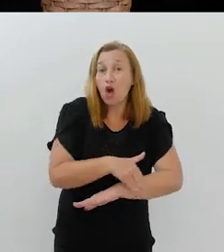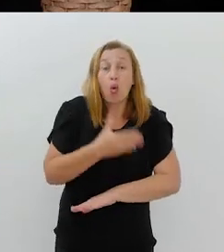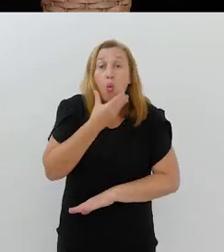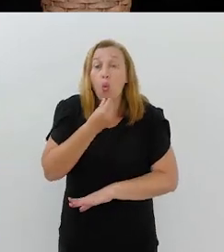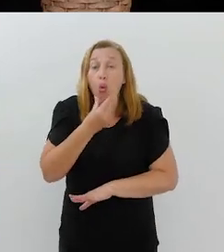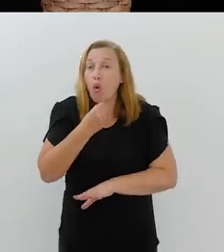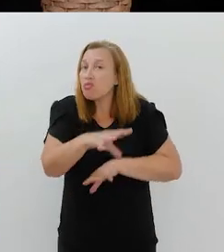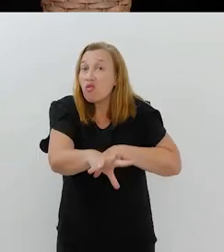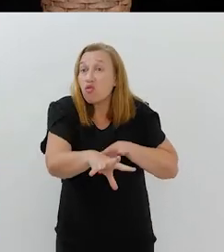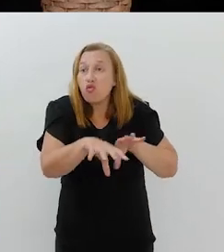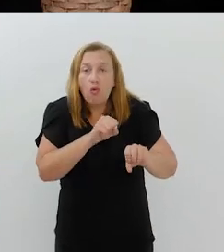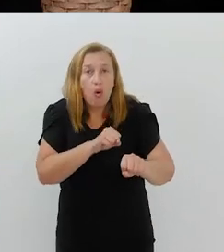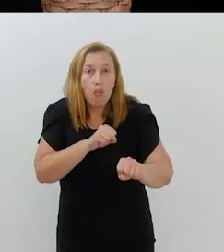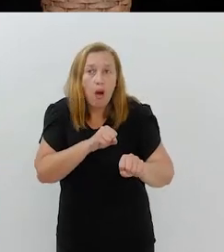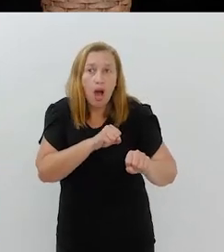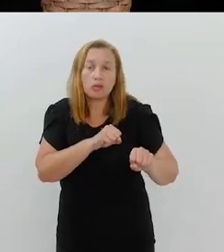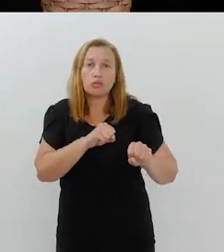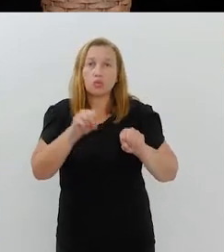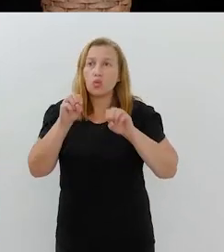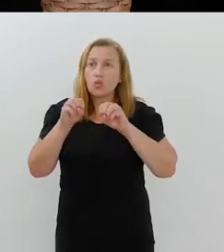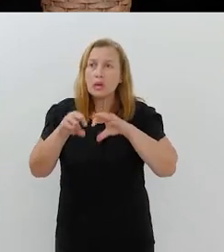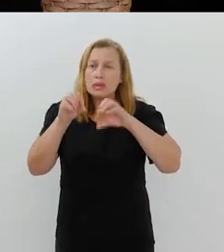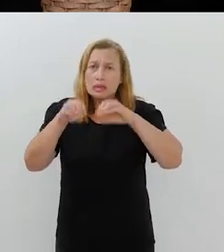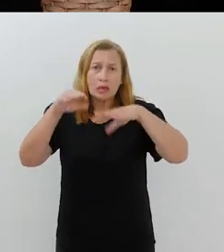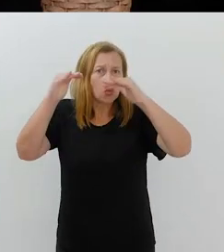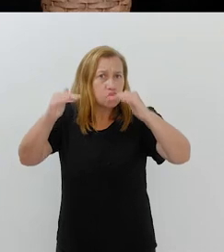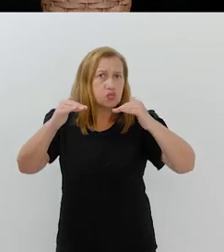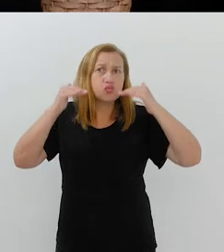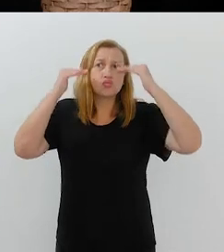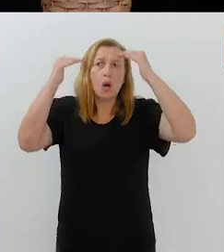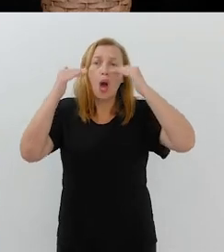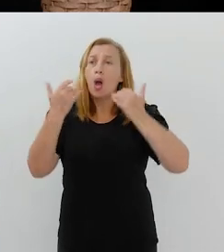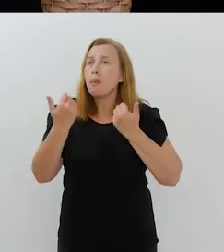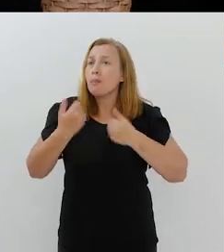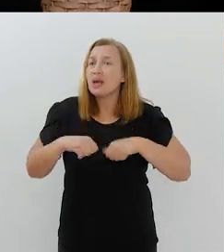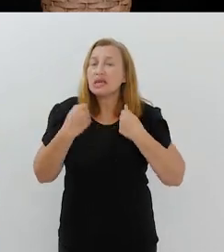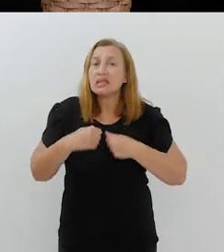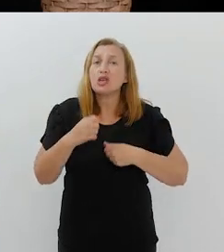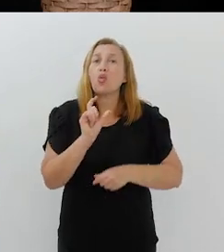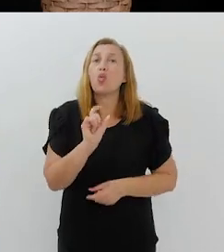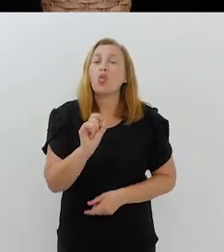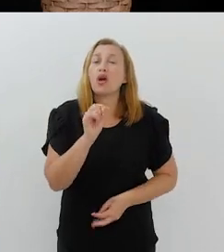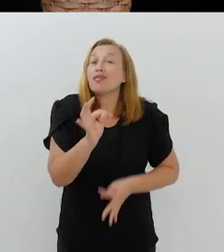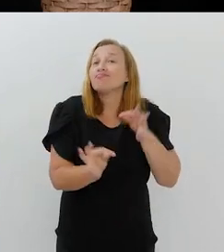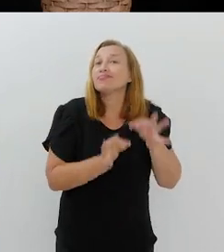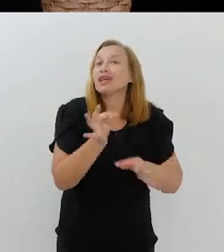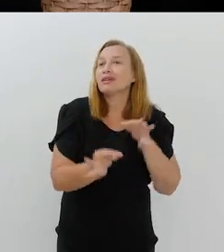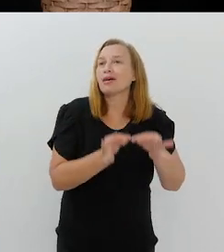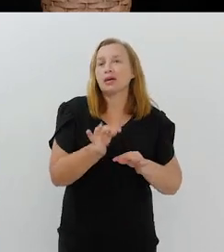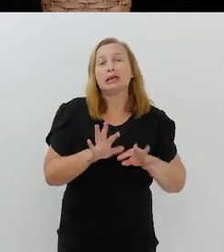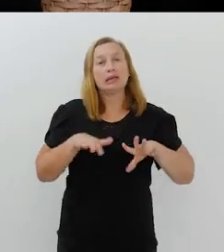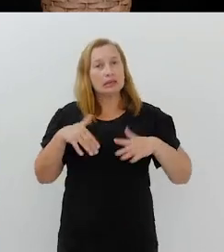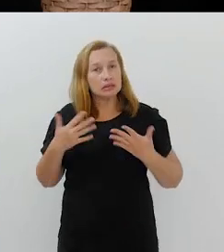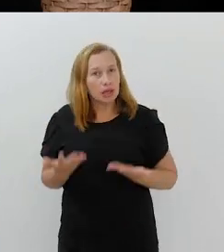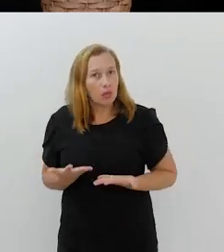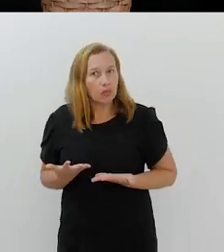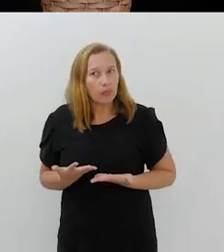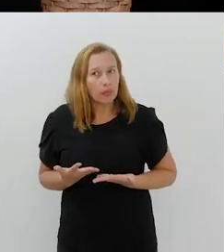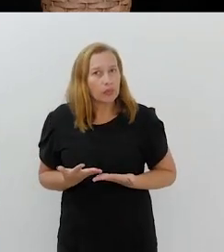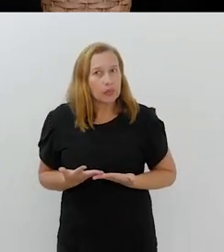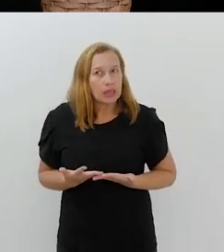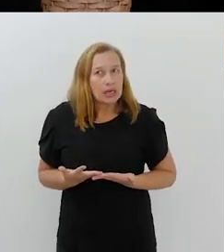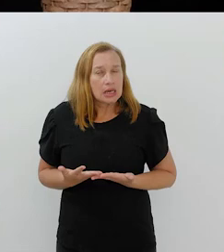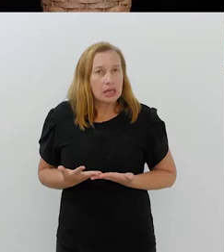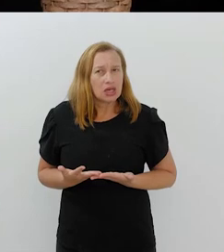Um homem informado para nível superior que ele precisa de um tratamento. Então, assim,